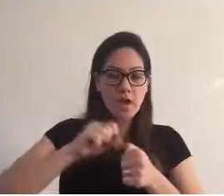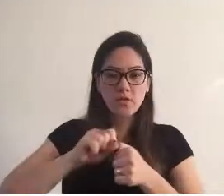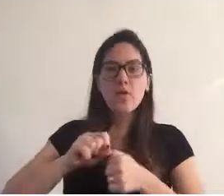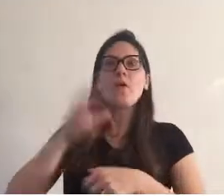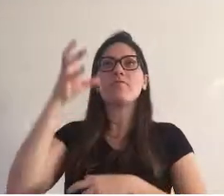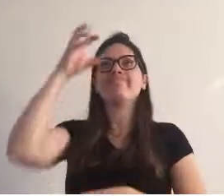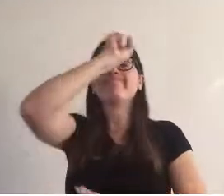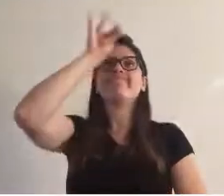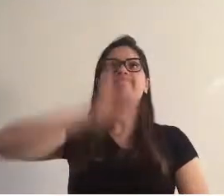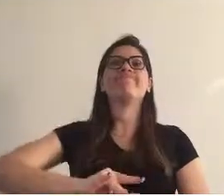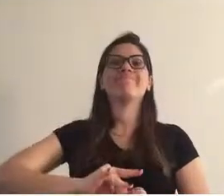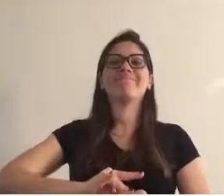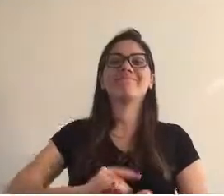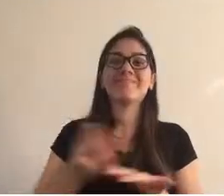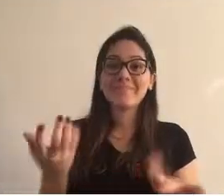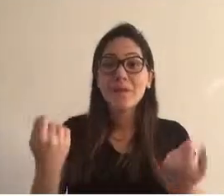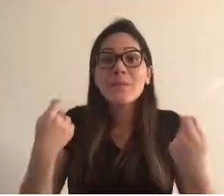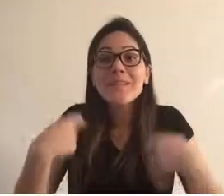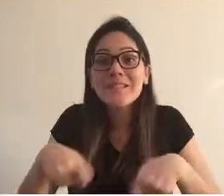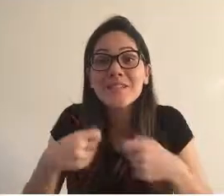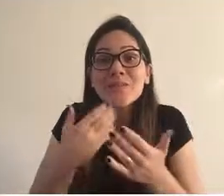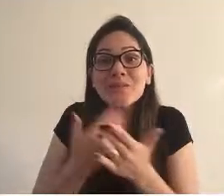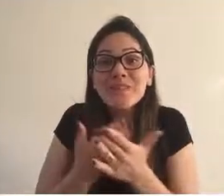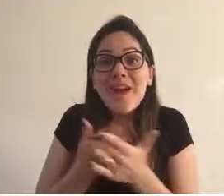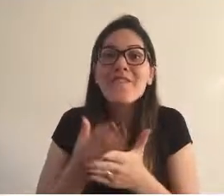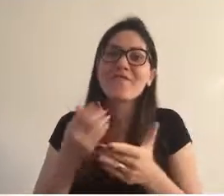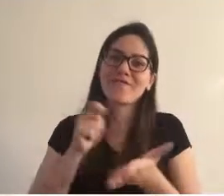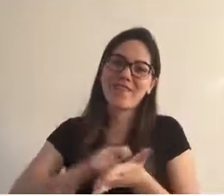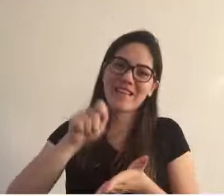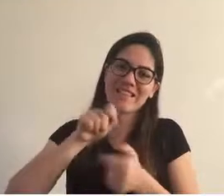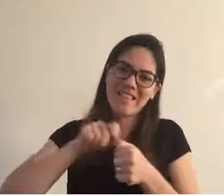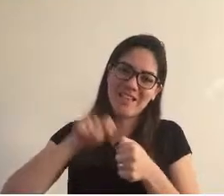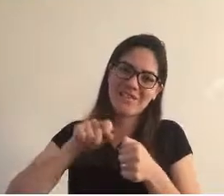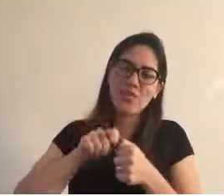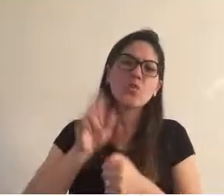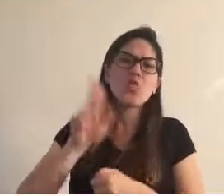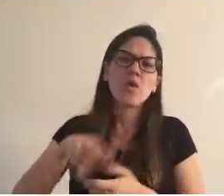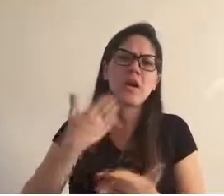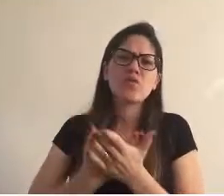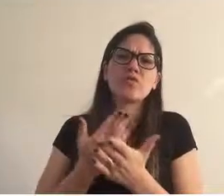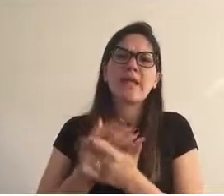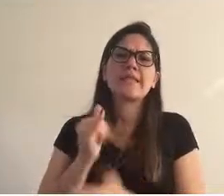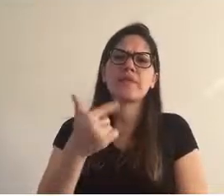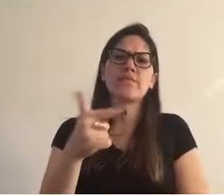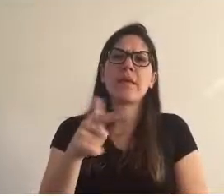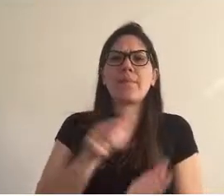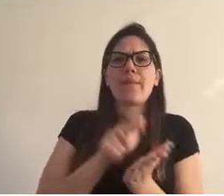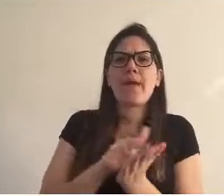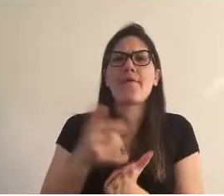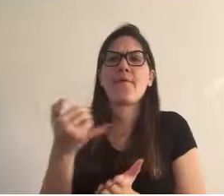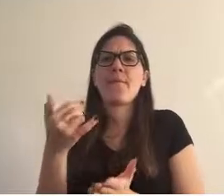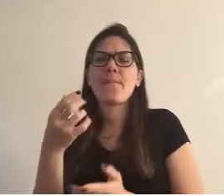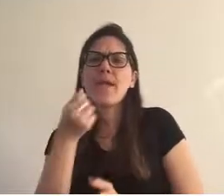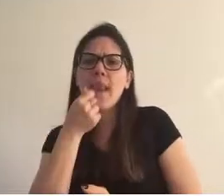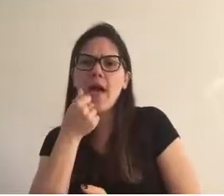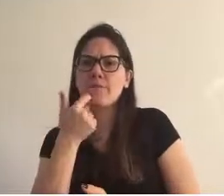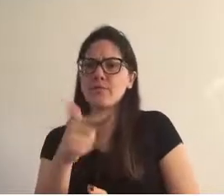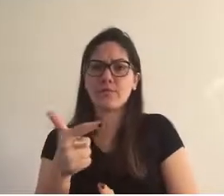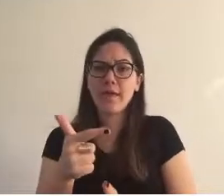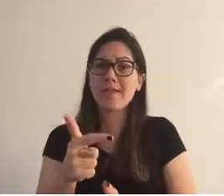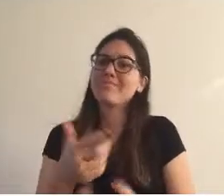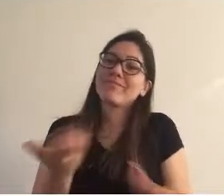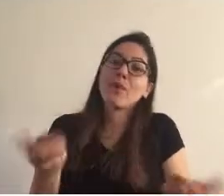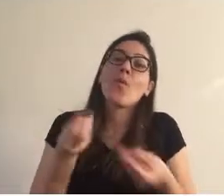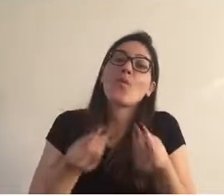estudar, é indispensável estudar fazendo. Nunca estude sem ter um lápis e um papel. Não se limite somente